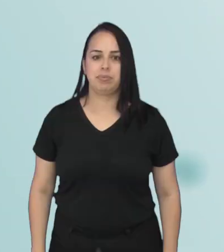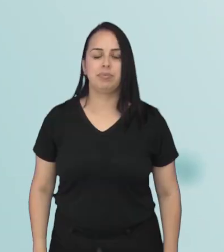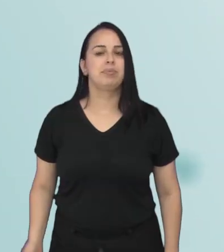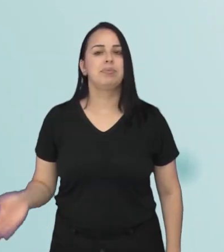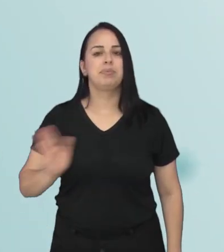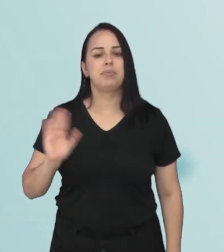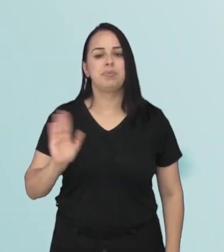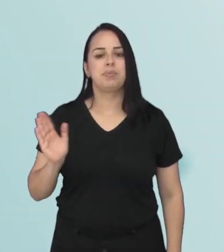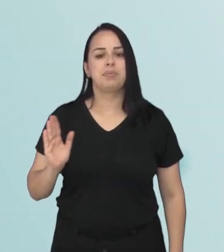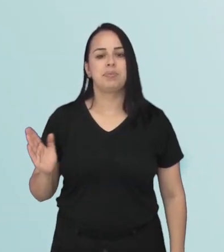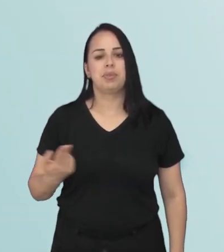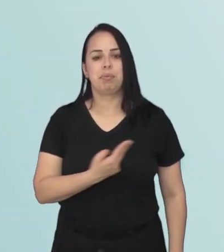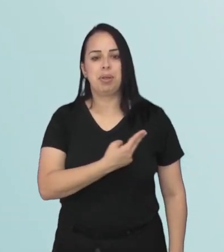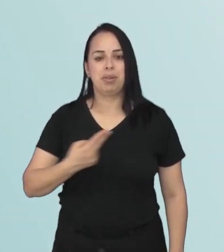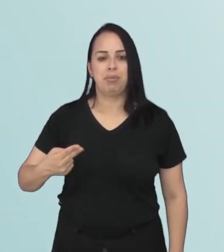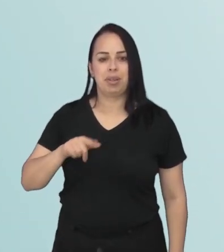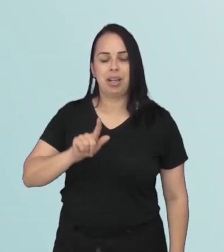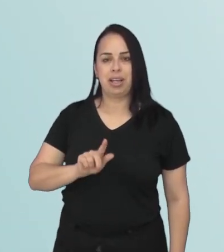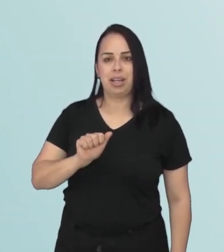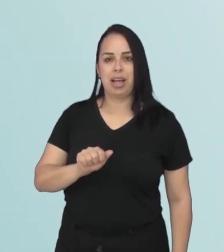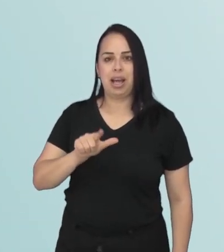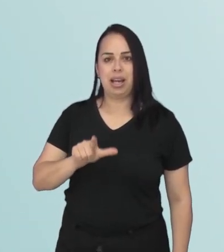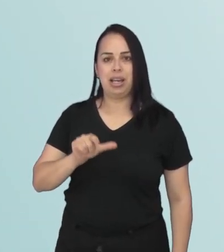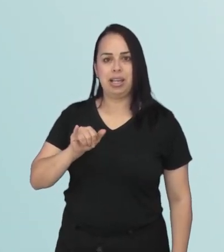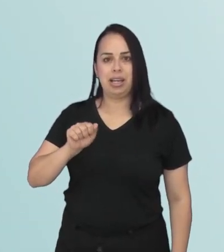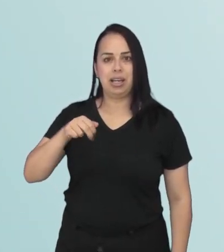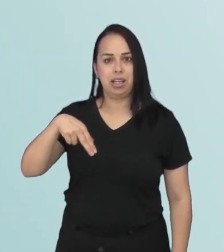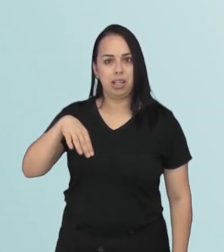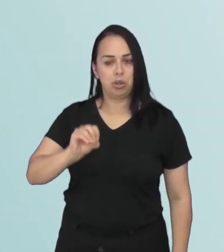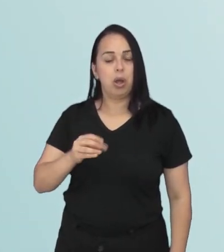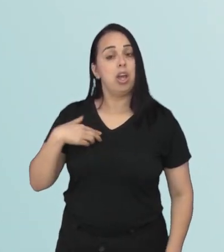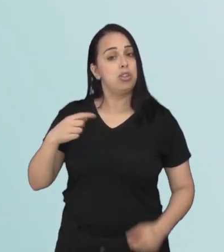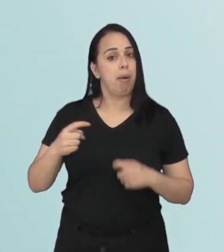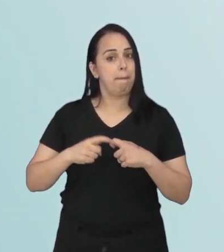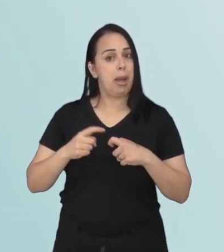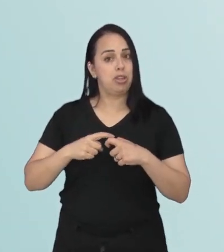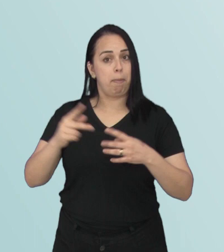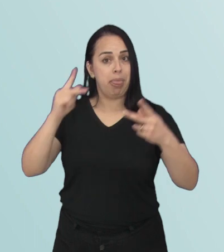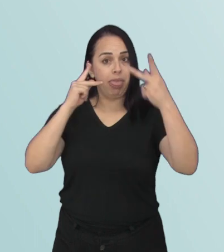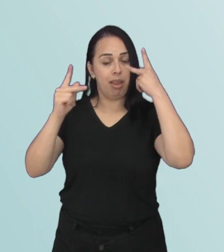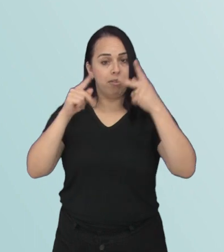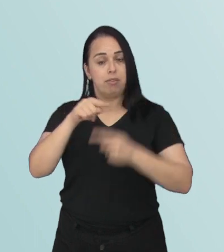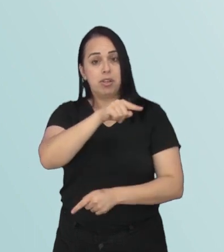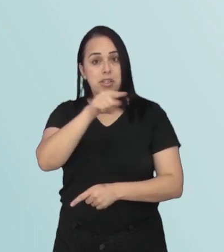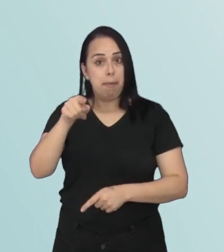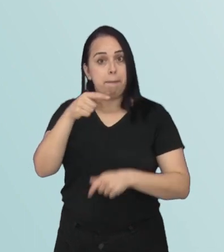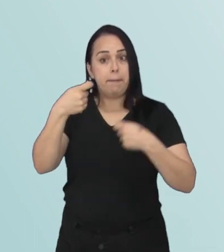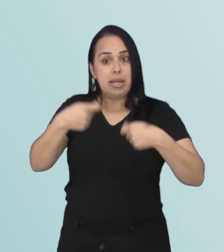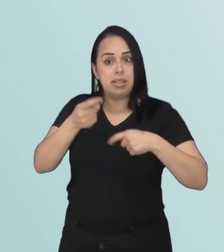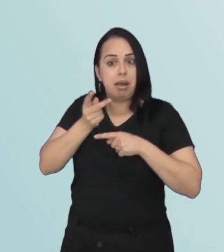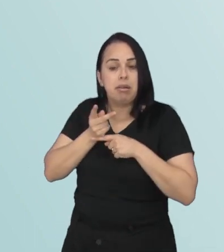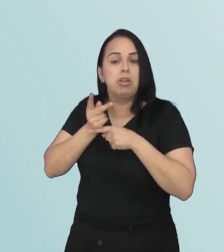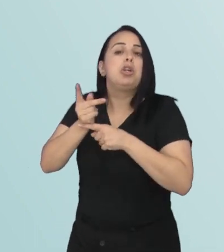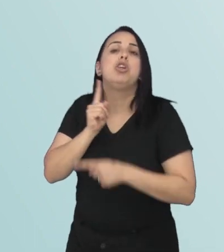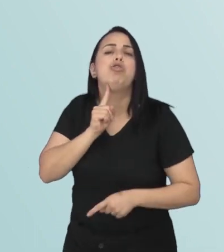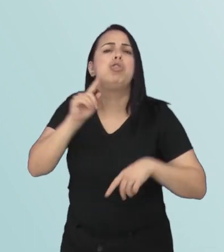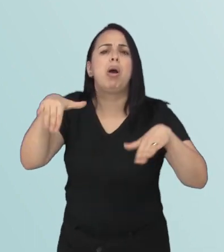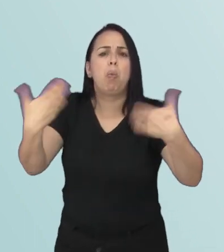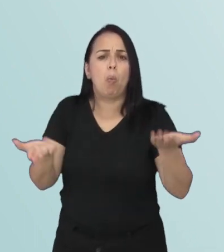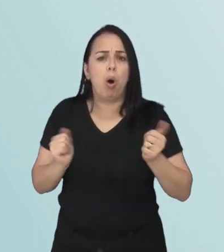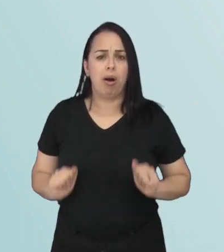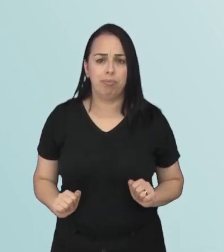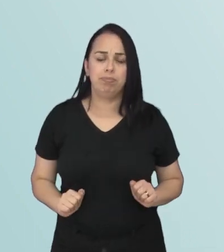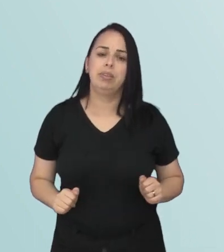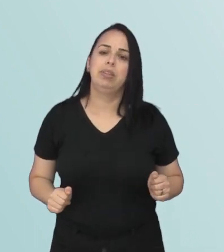Olá, meu nome é Galeano Brazuna, sou médico psiquiatra e estou aqui hoje para falar para vocês quando vocês devem procurar um psiquiatra.